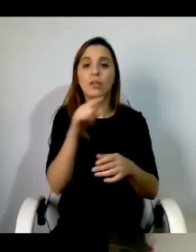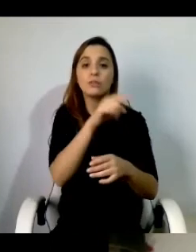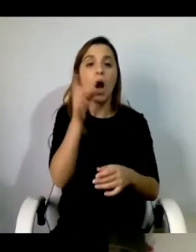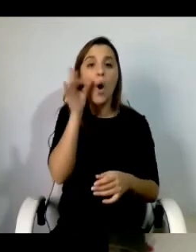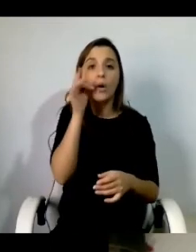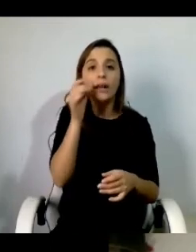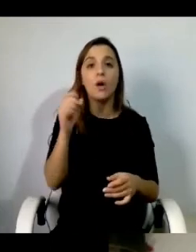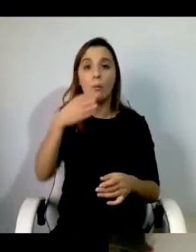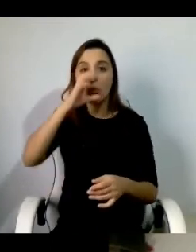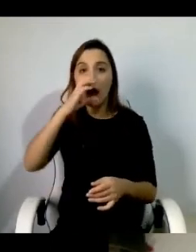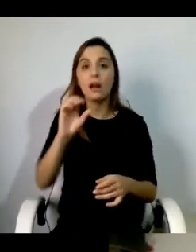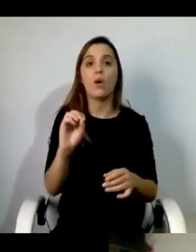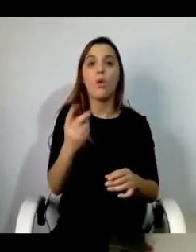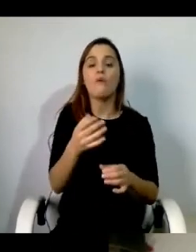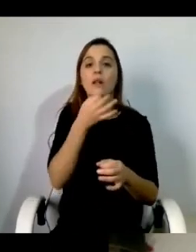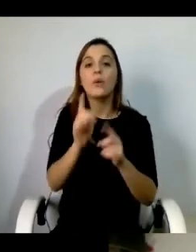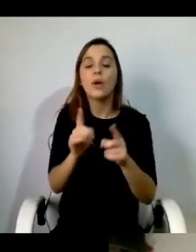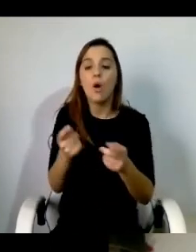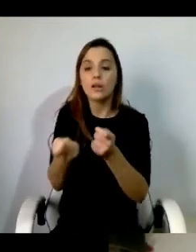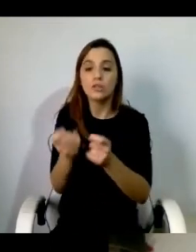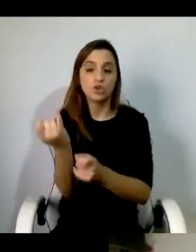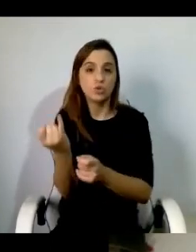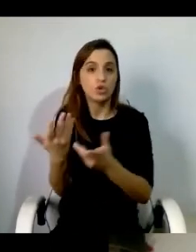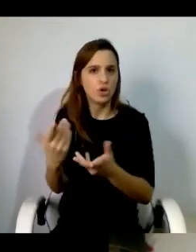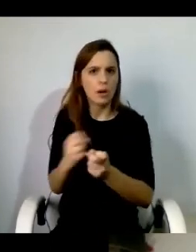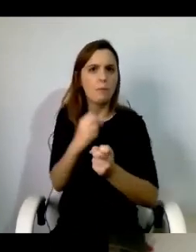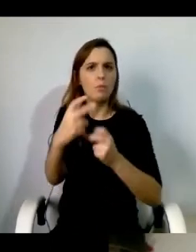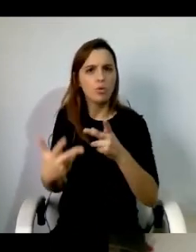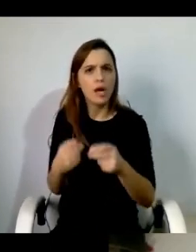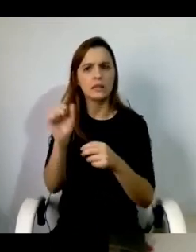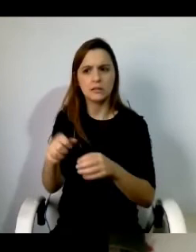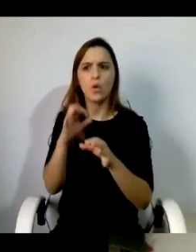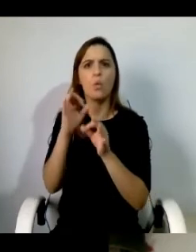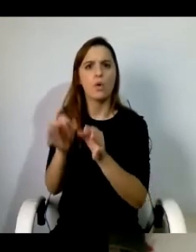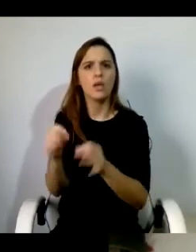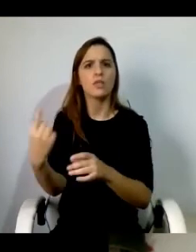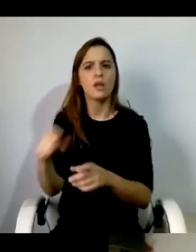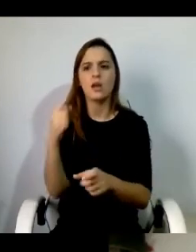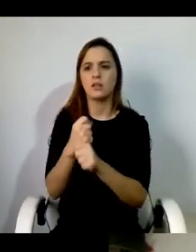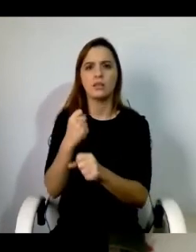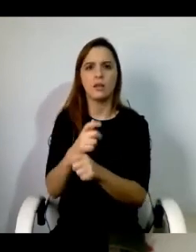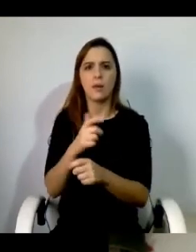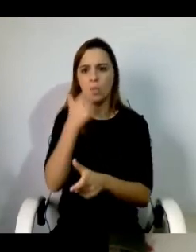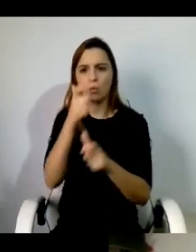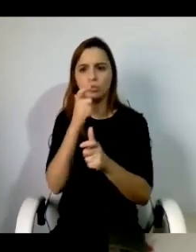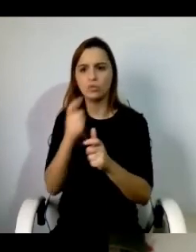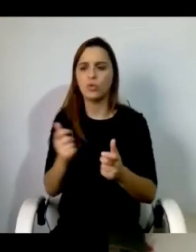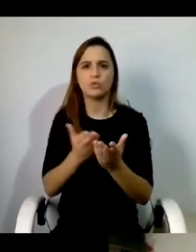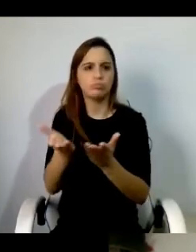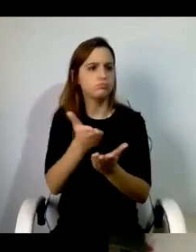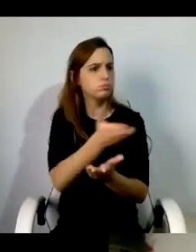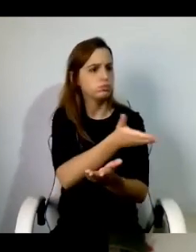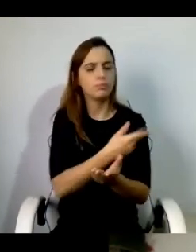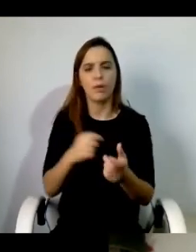organizações que neste momento são extremamente modernizadas que estão na comunidade que fazem um trabalho de interface com as pessoas que fazem um trabalho de